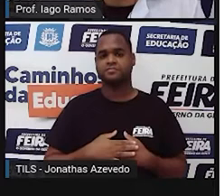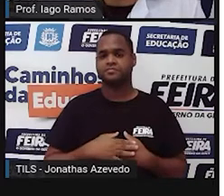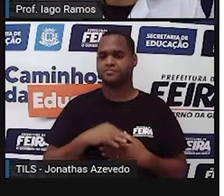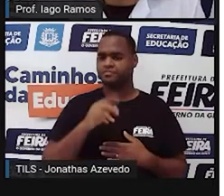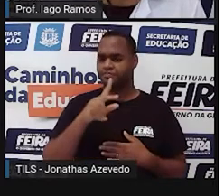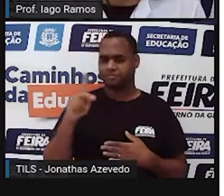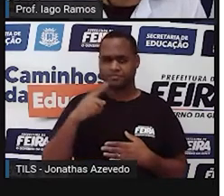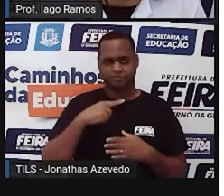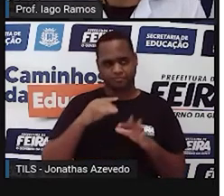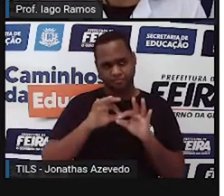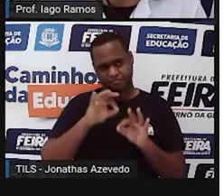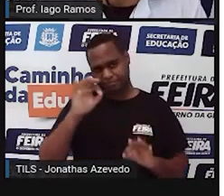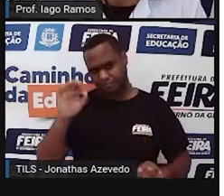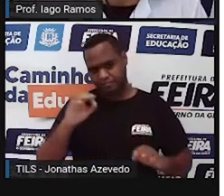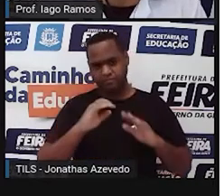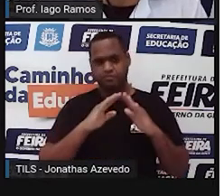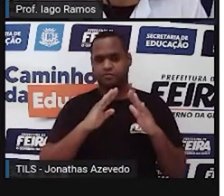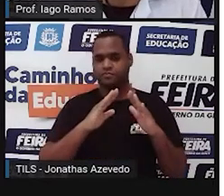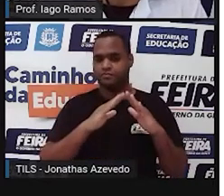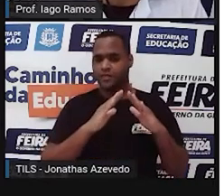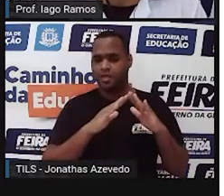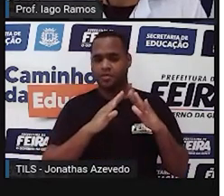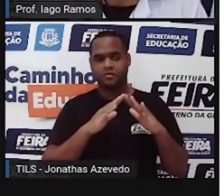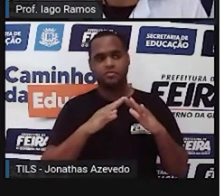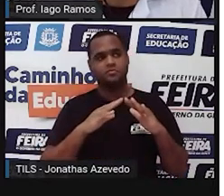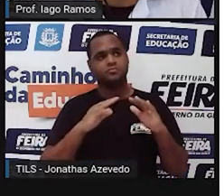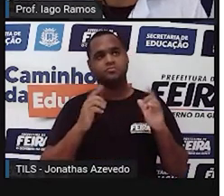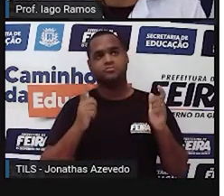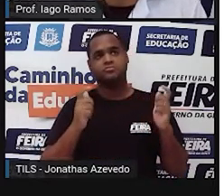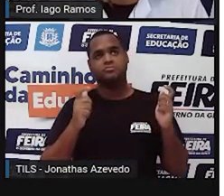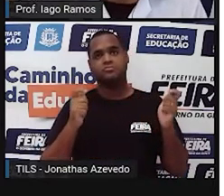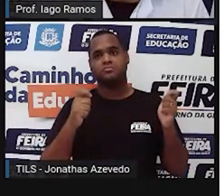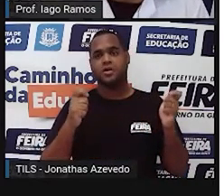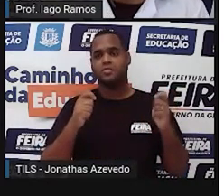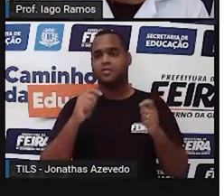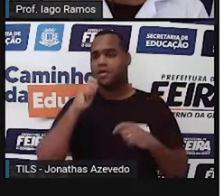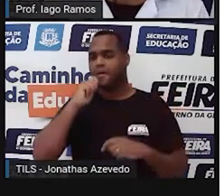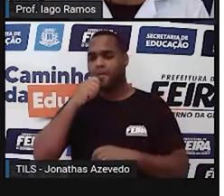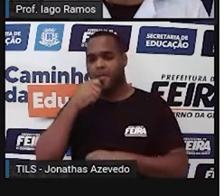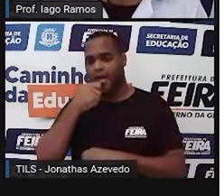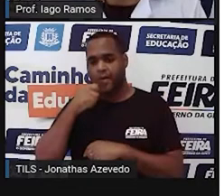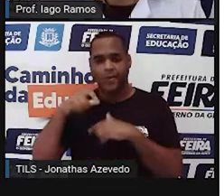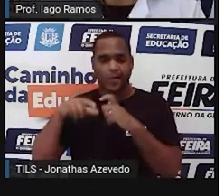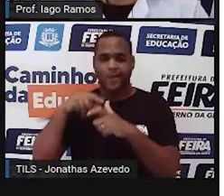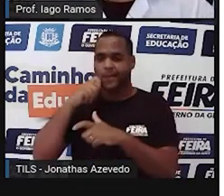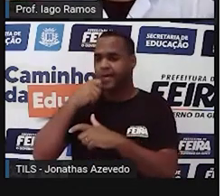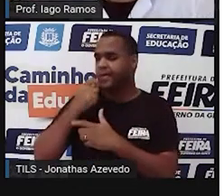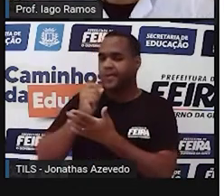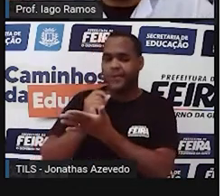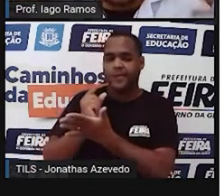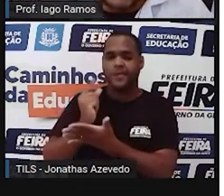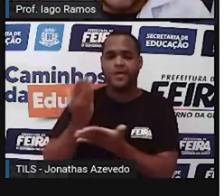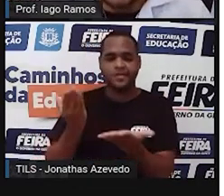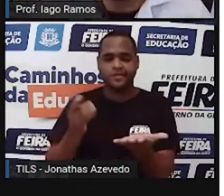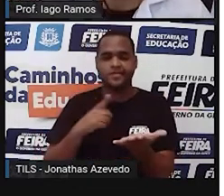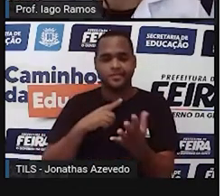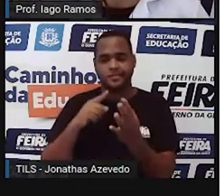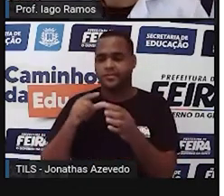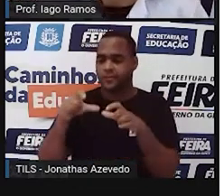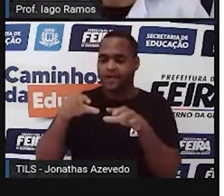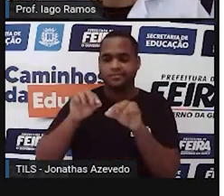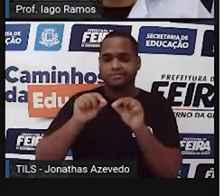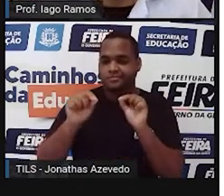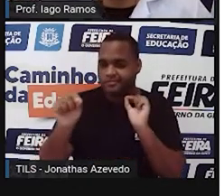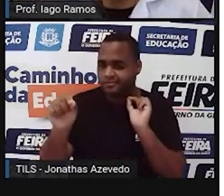distância da minha casa até a panificadora, da padaria que eu compro o pão, é medida.